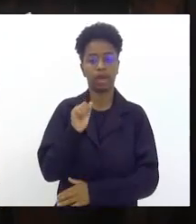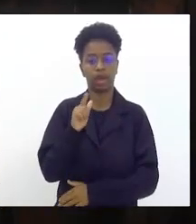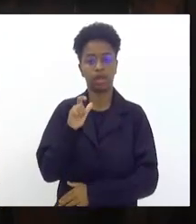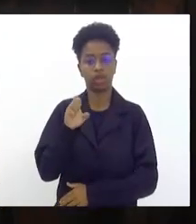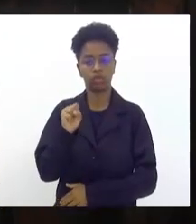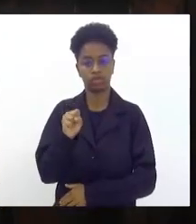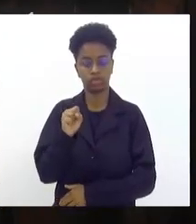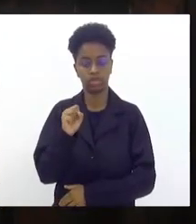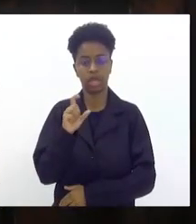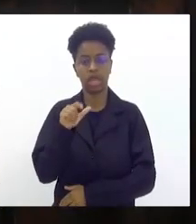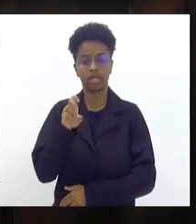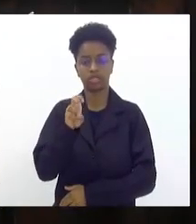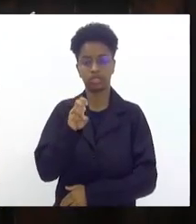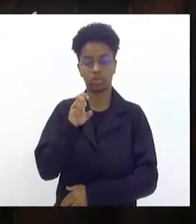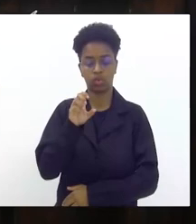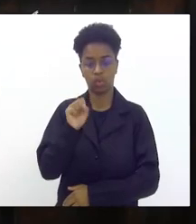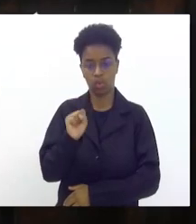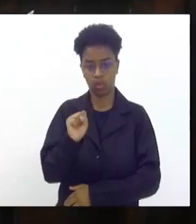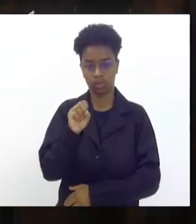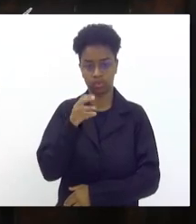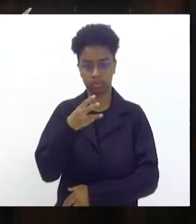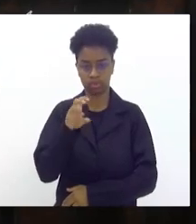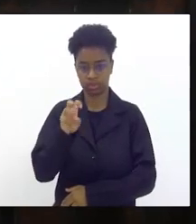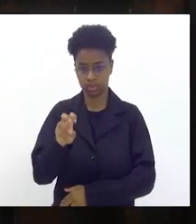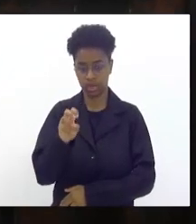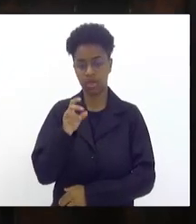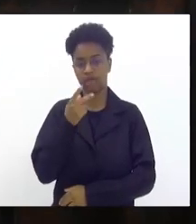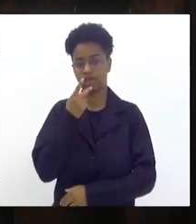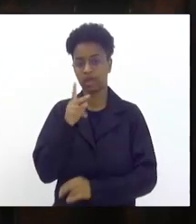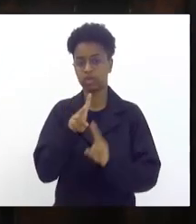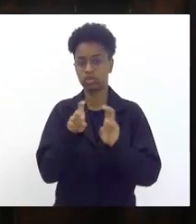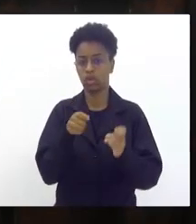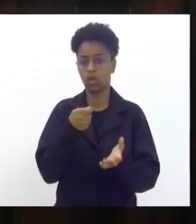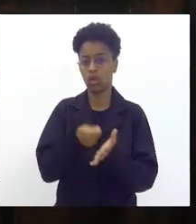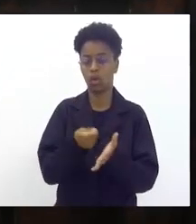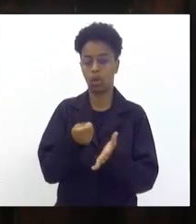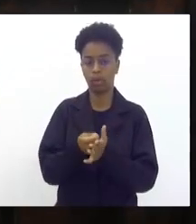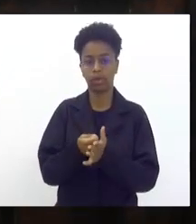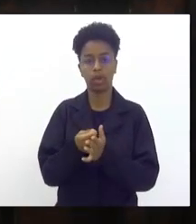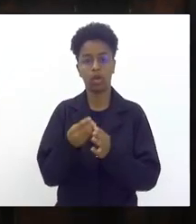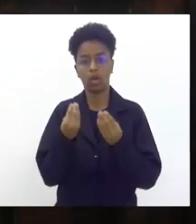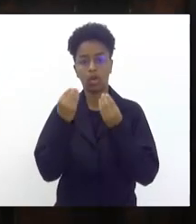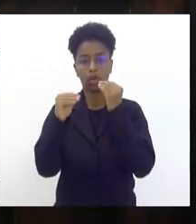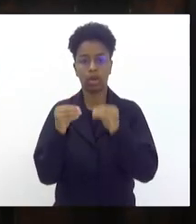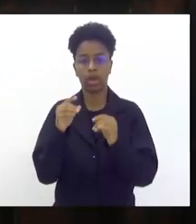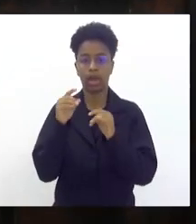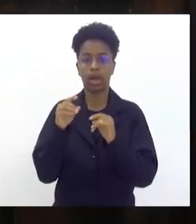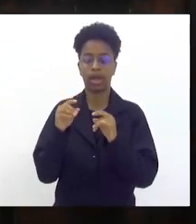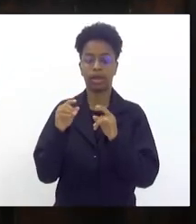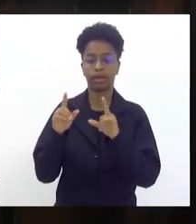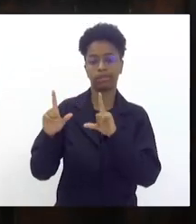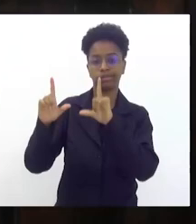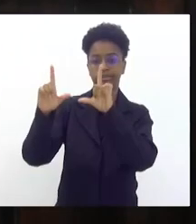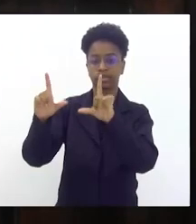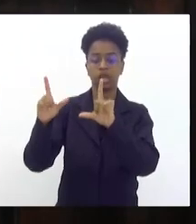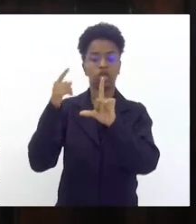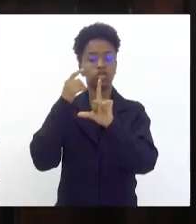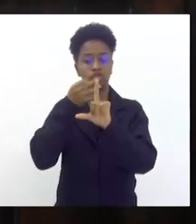de 22 que dispõe sobre a obrigatoriedade de sinalizadores sonoros e visuais em cargos